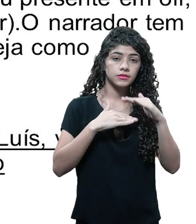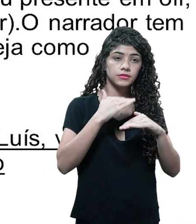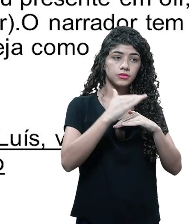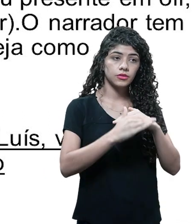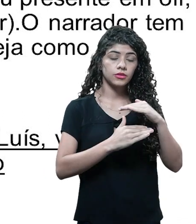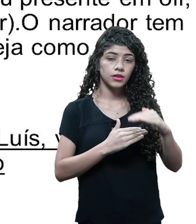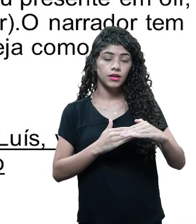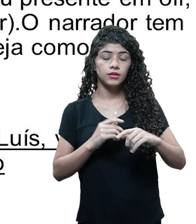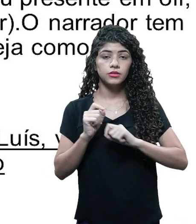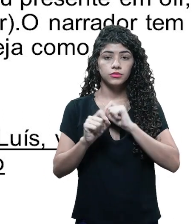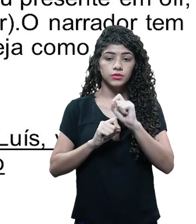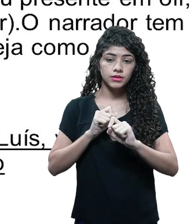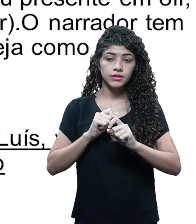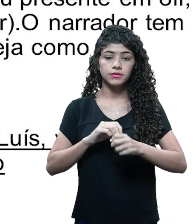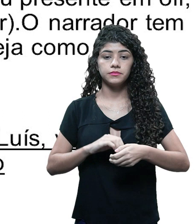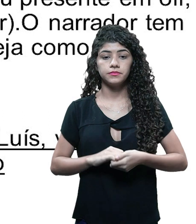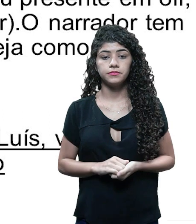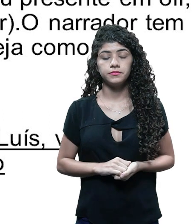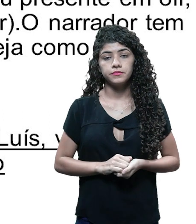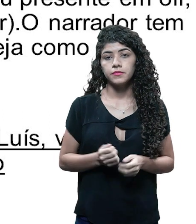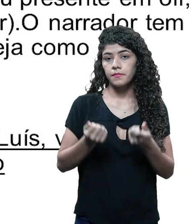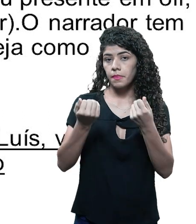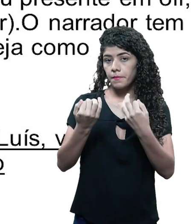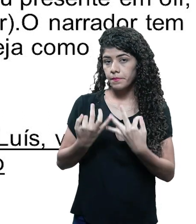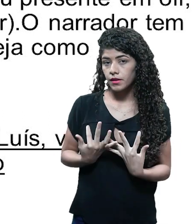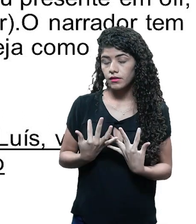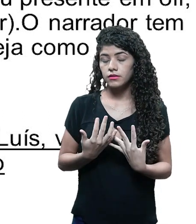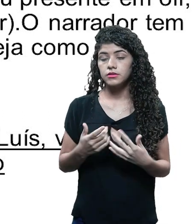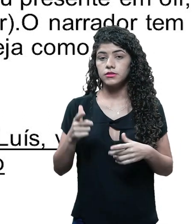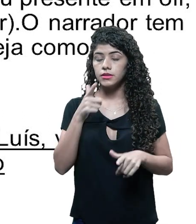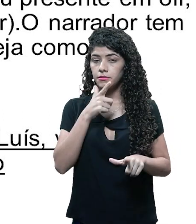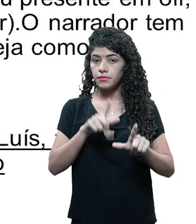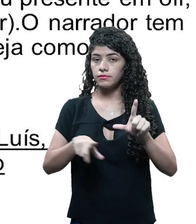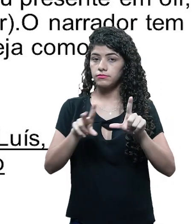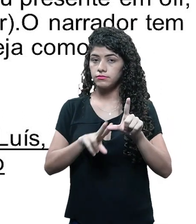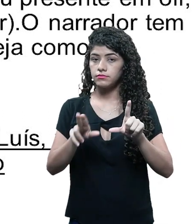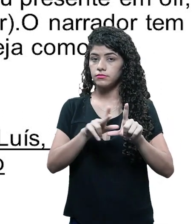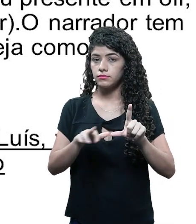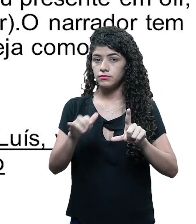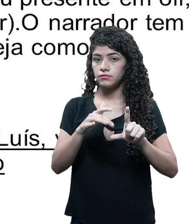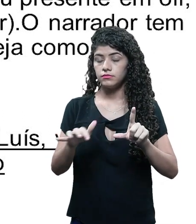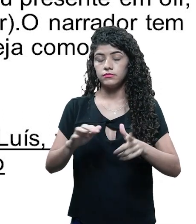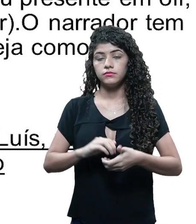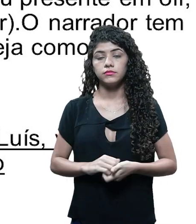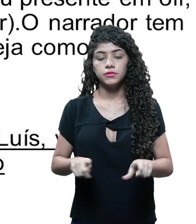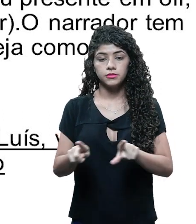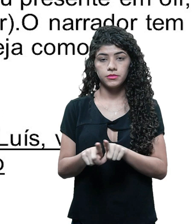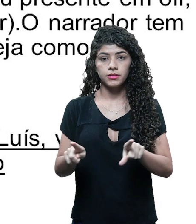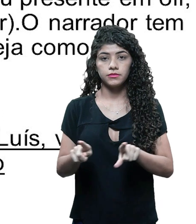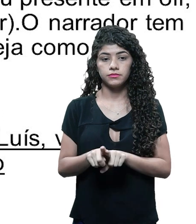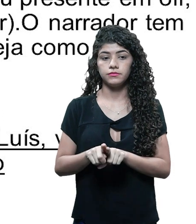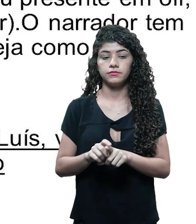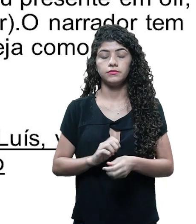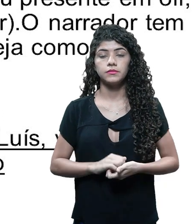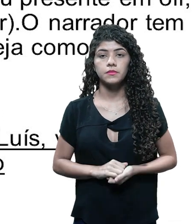desenrolar com a mediação de um narrador e de legendas. Isso para um roteiro. Então,